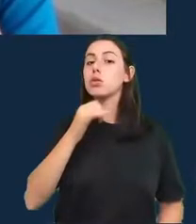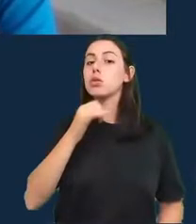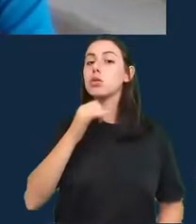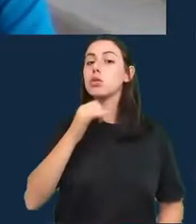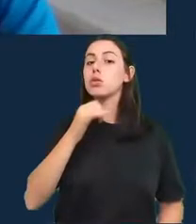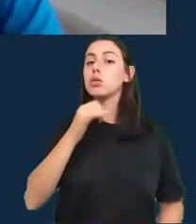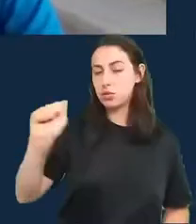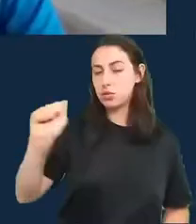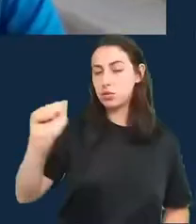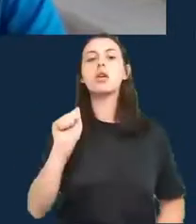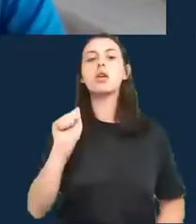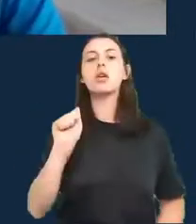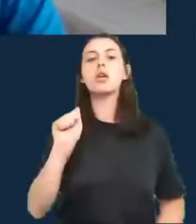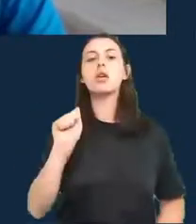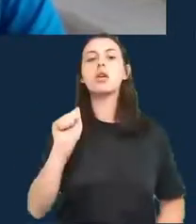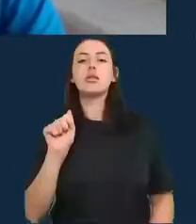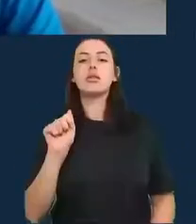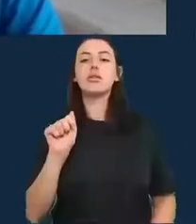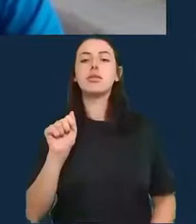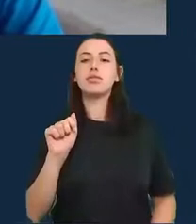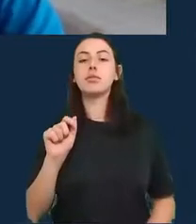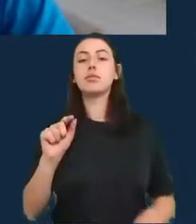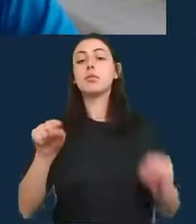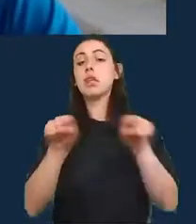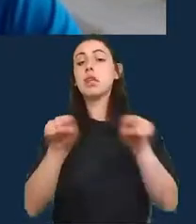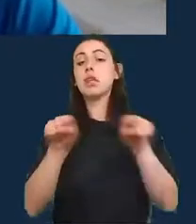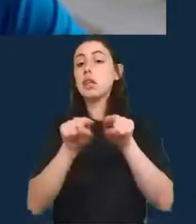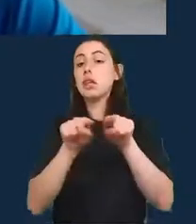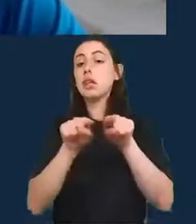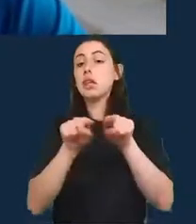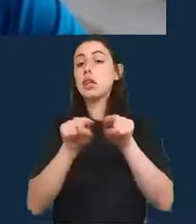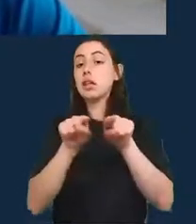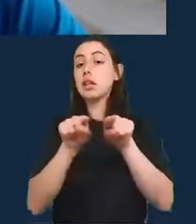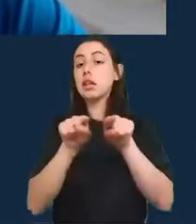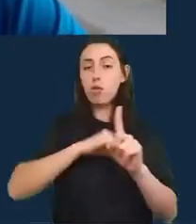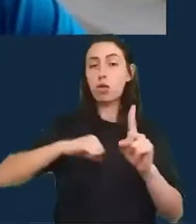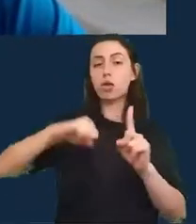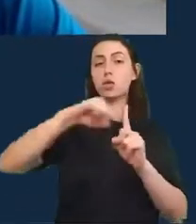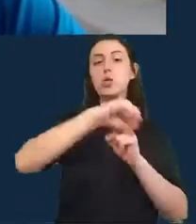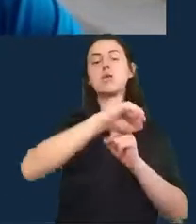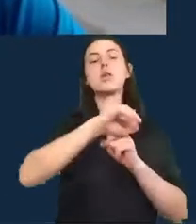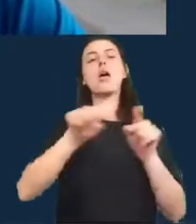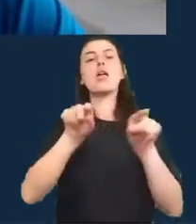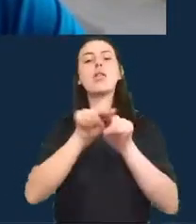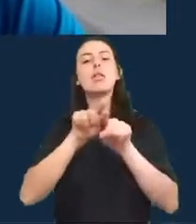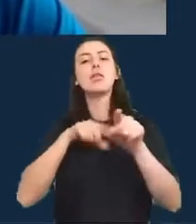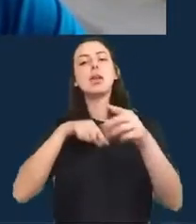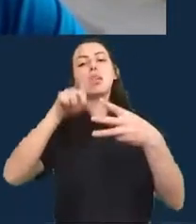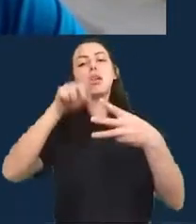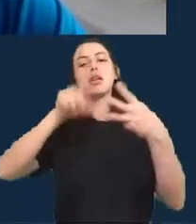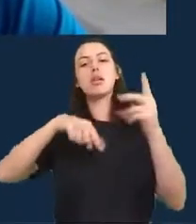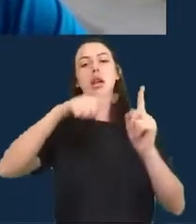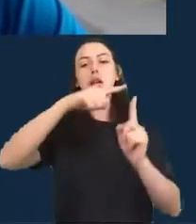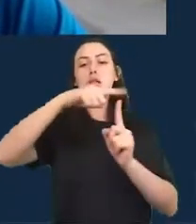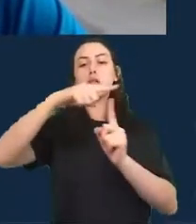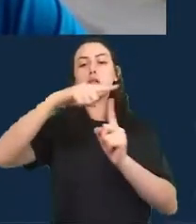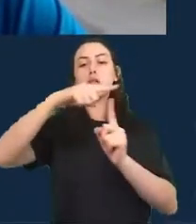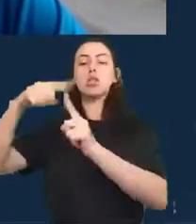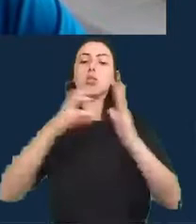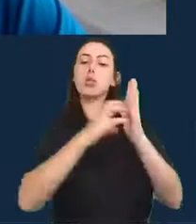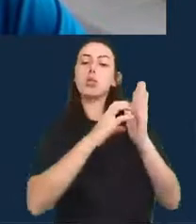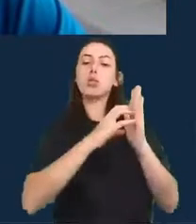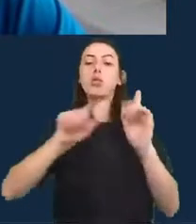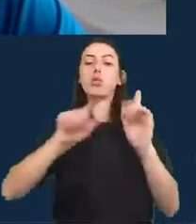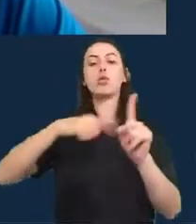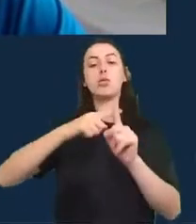bem-estar social e há vários tipos de códigos e técnicas que eu posso usar para